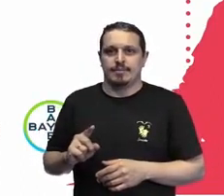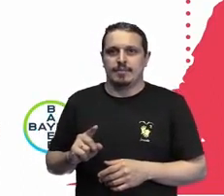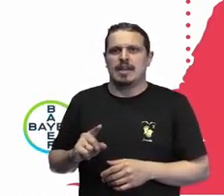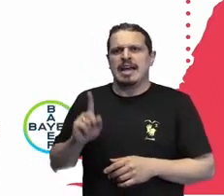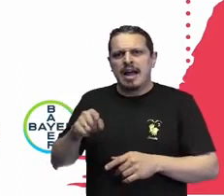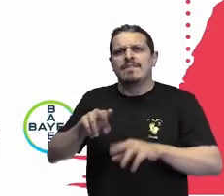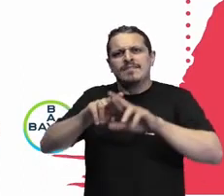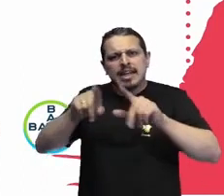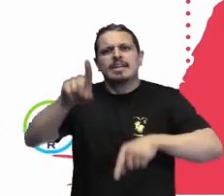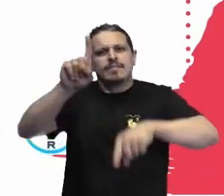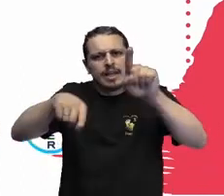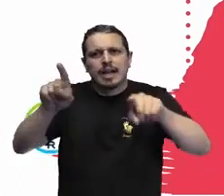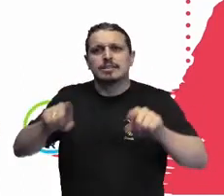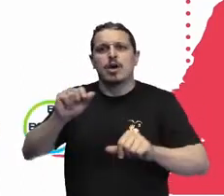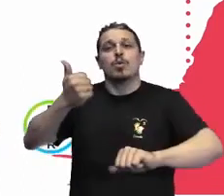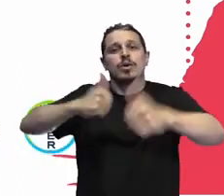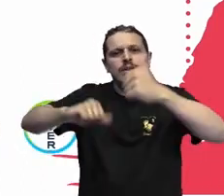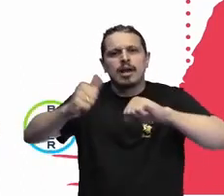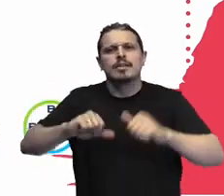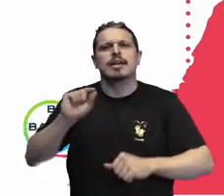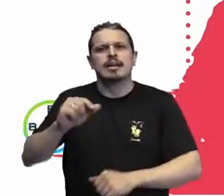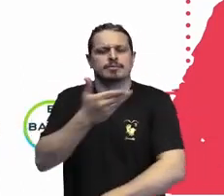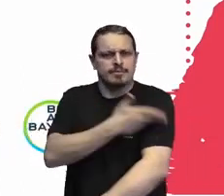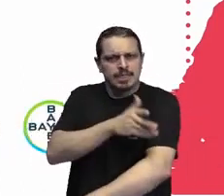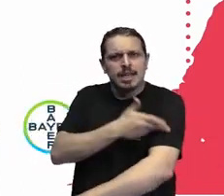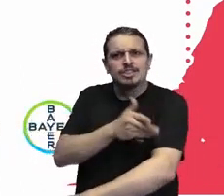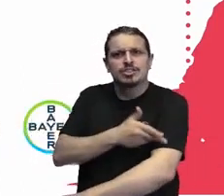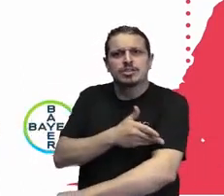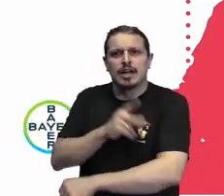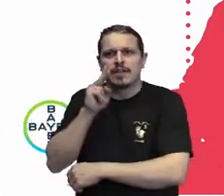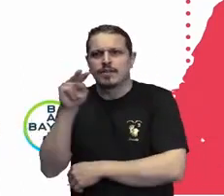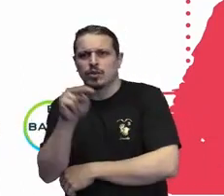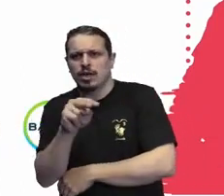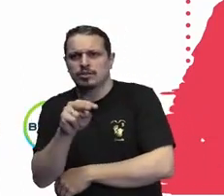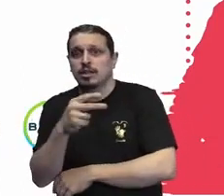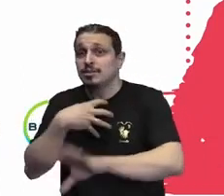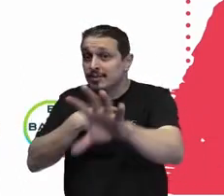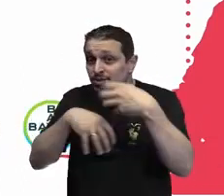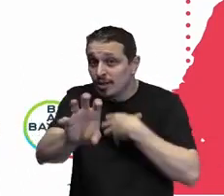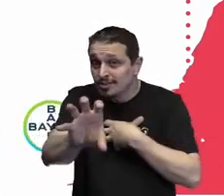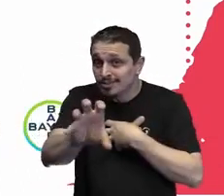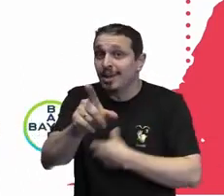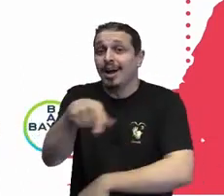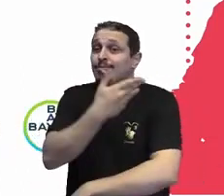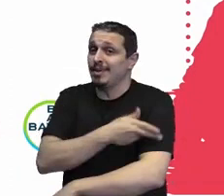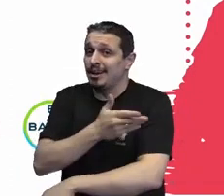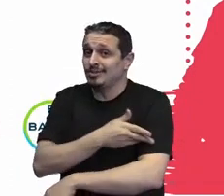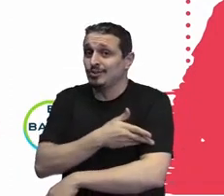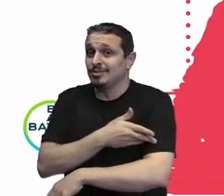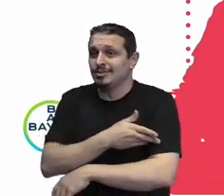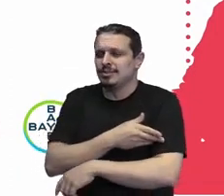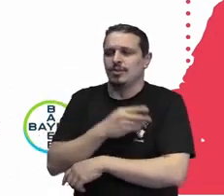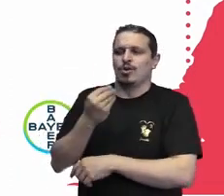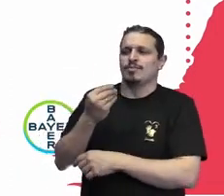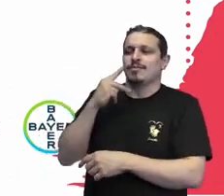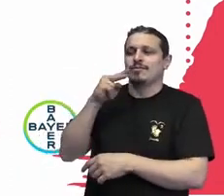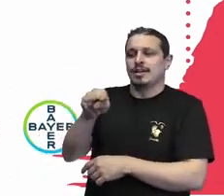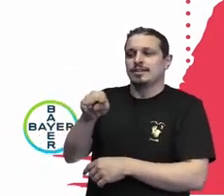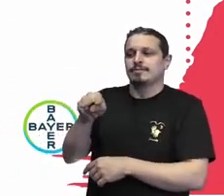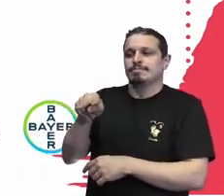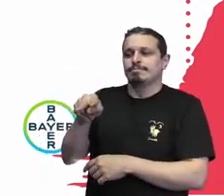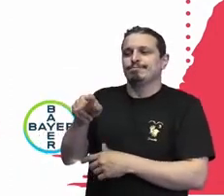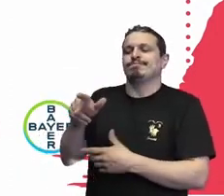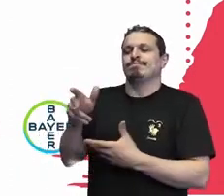né? Isso é um exercício que a gente precisa fazer de eliminar os nossos vieses para que a gente possa,